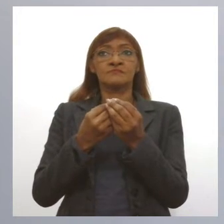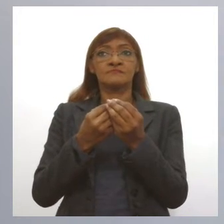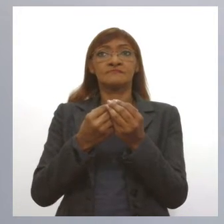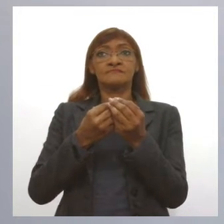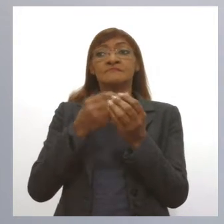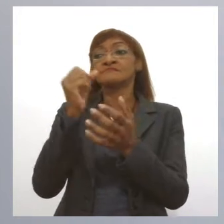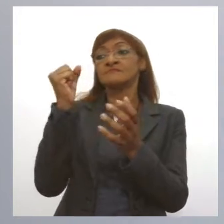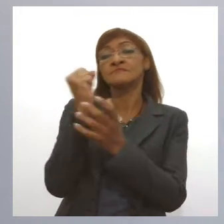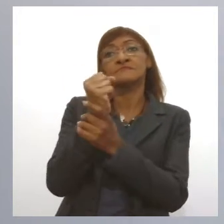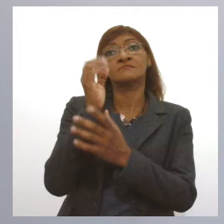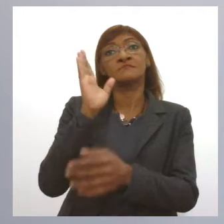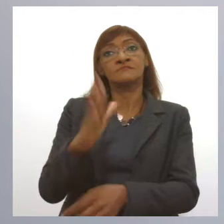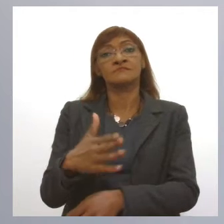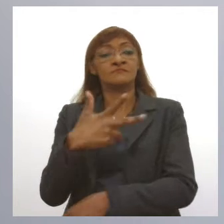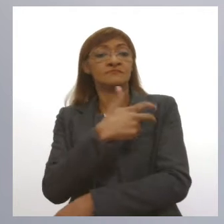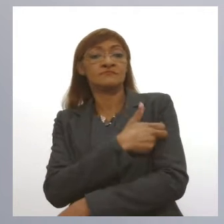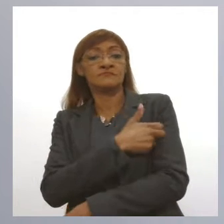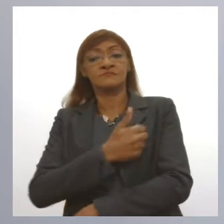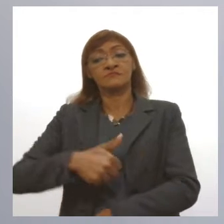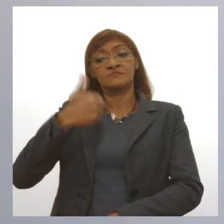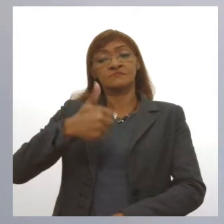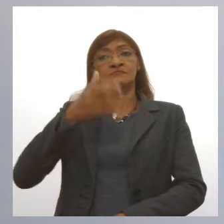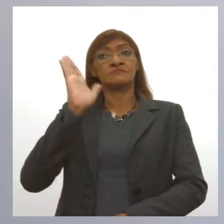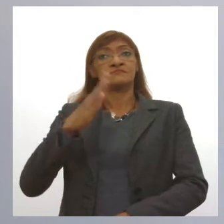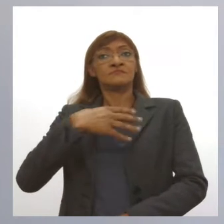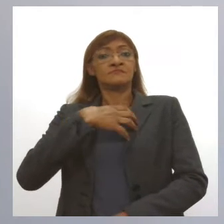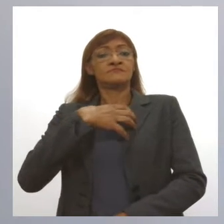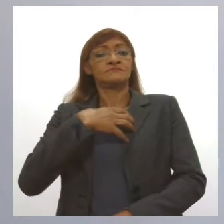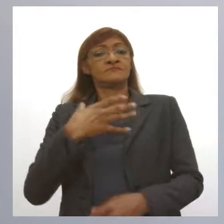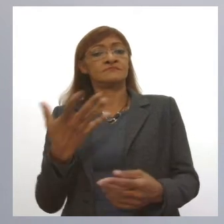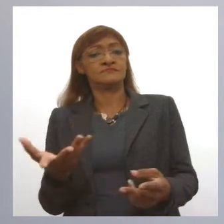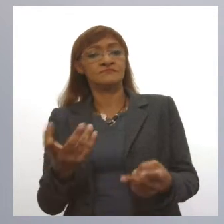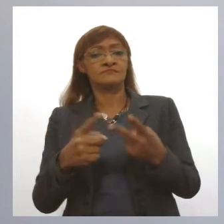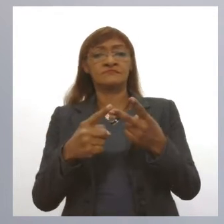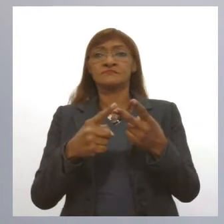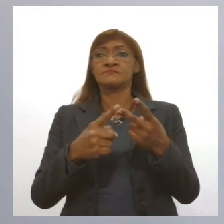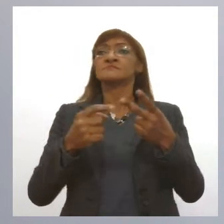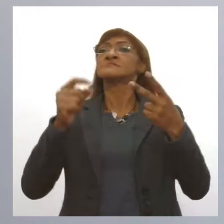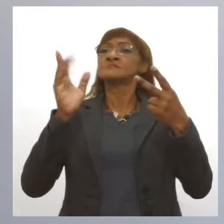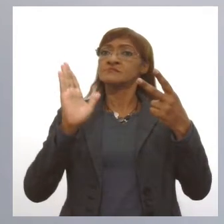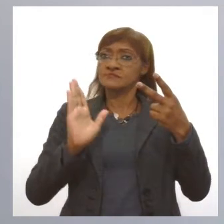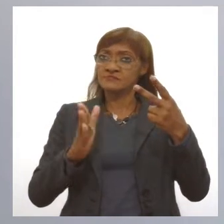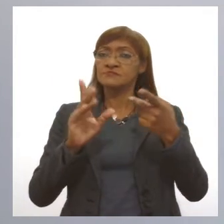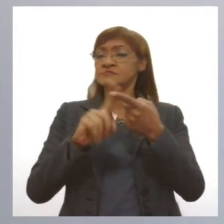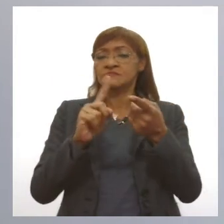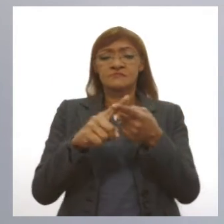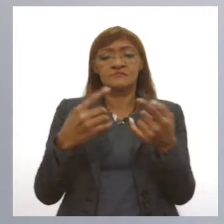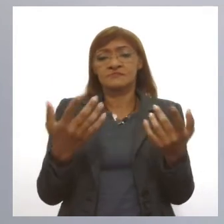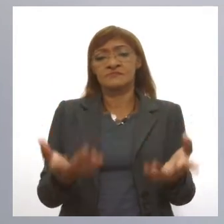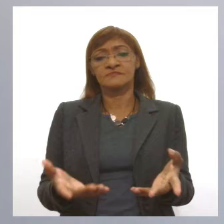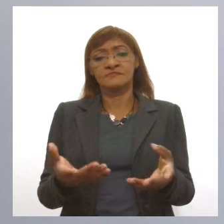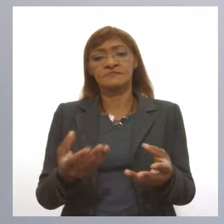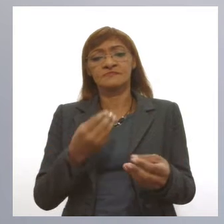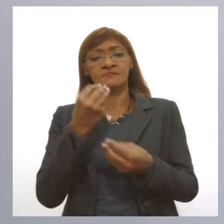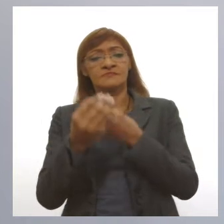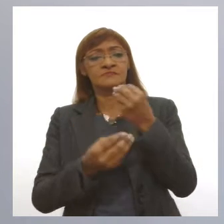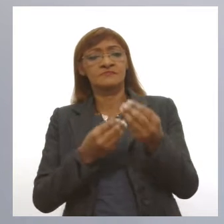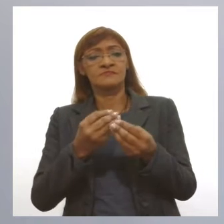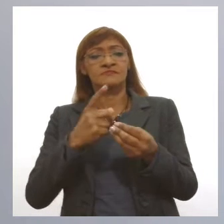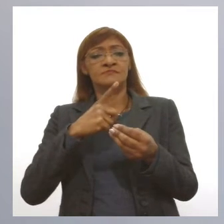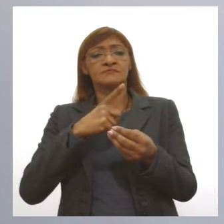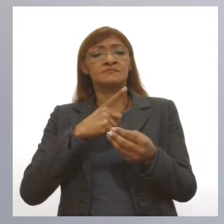Então, na primeira dose você já tem resposta e na segunda dose você amplifica isso, você estabelece uma memória